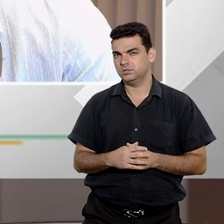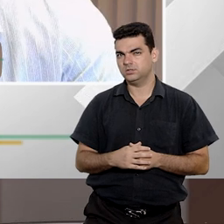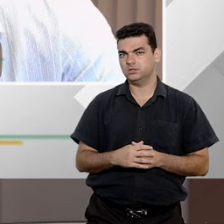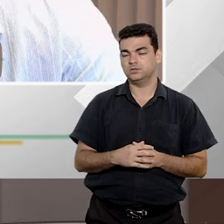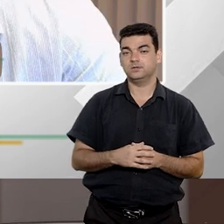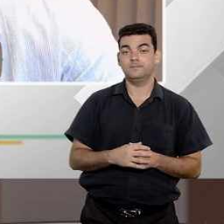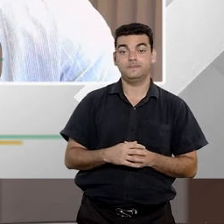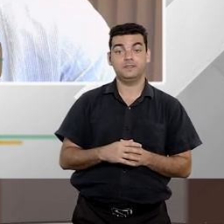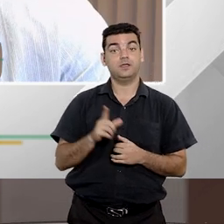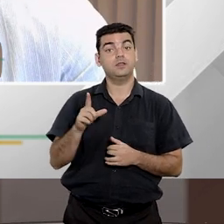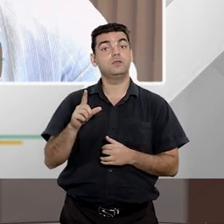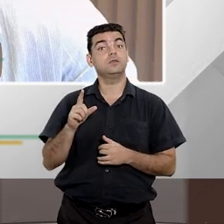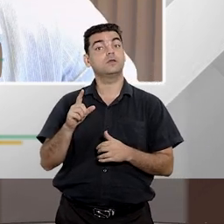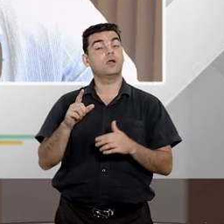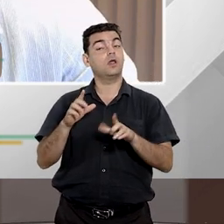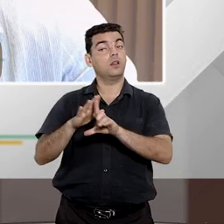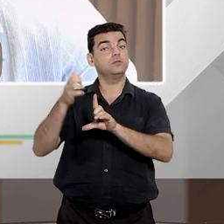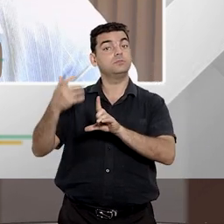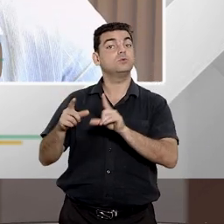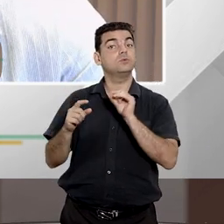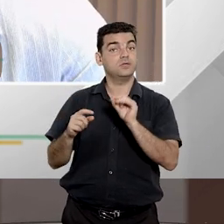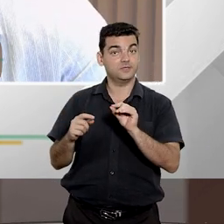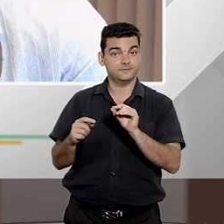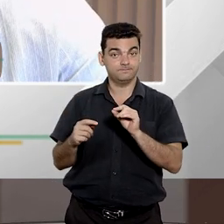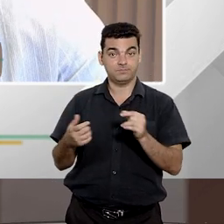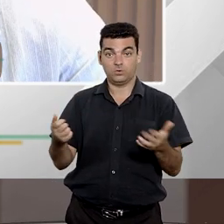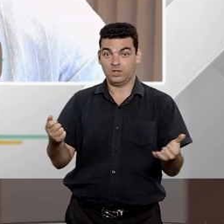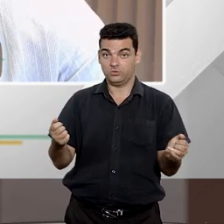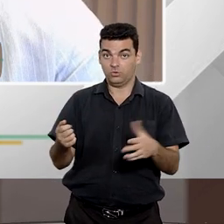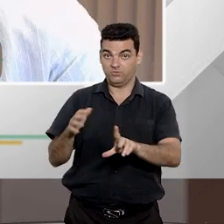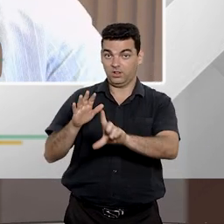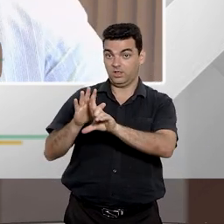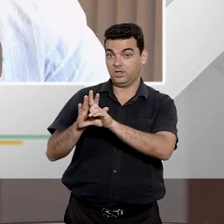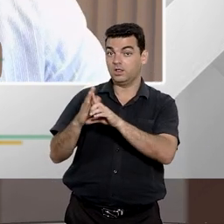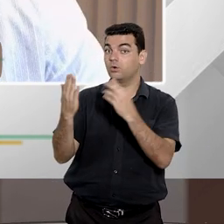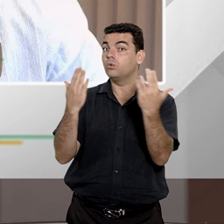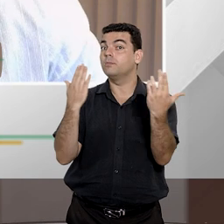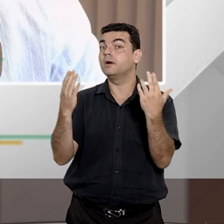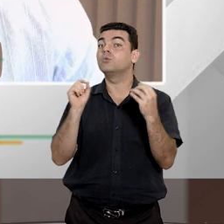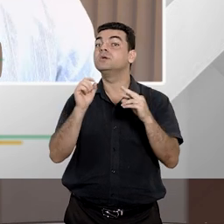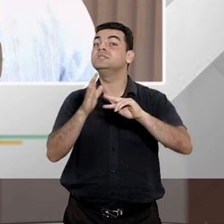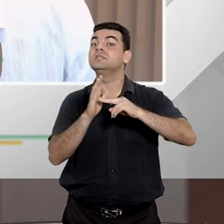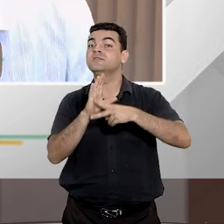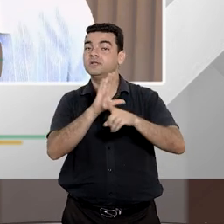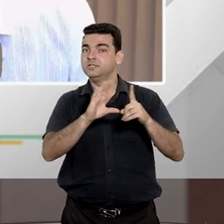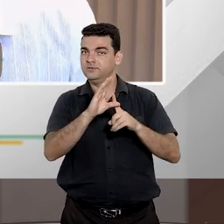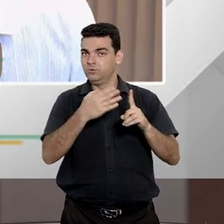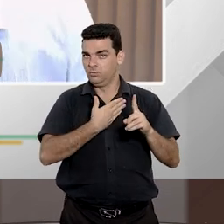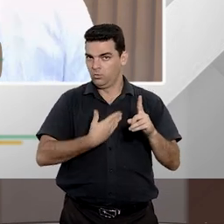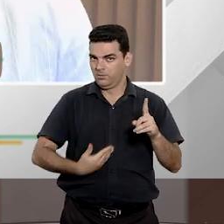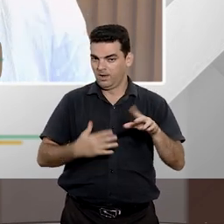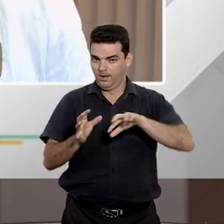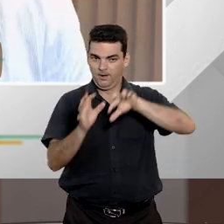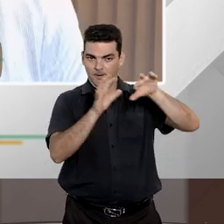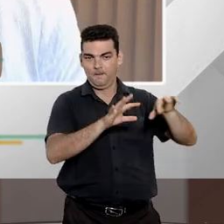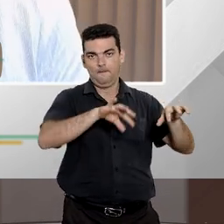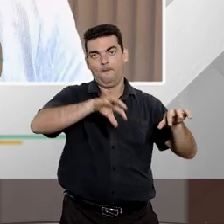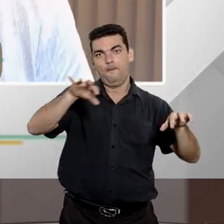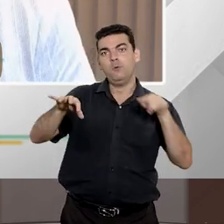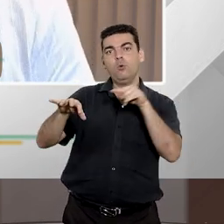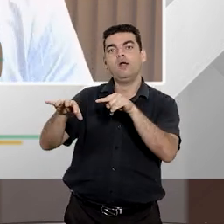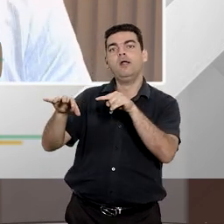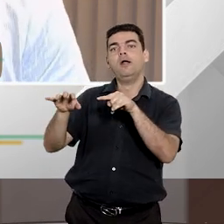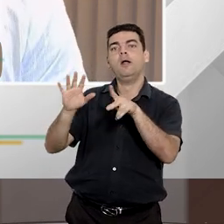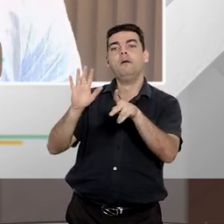principais modificações é que a nova lei ela diferencia o que é ação civil pública e o que é